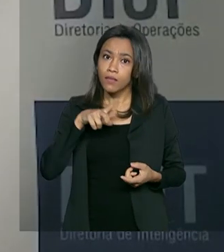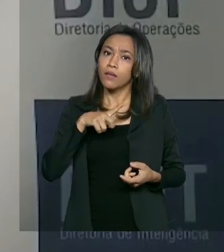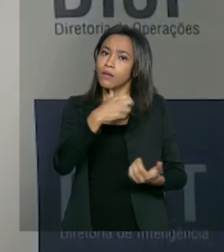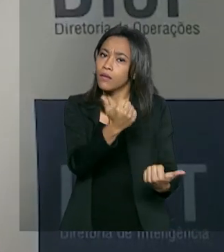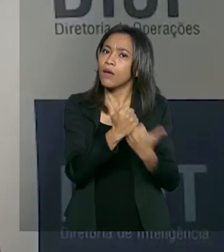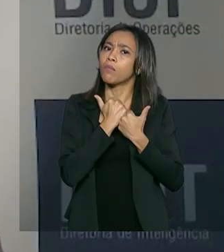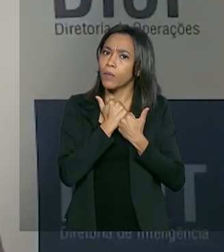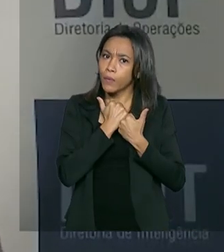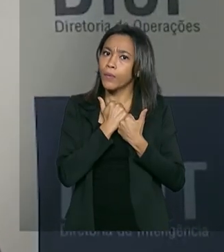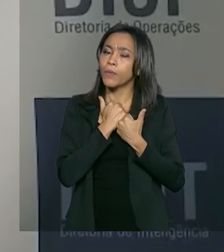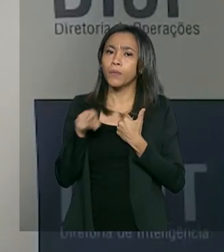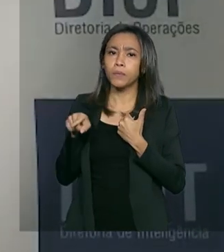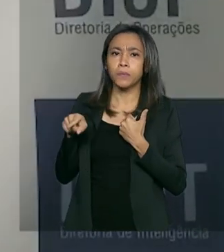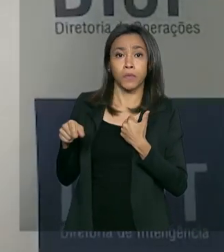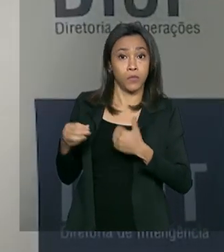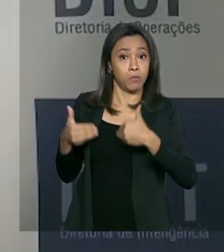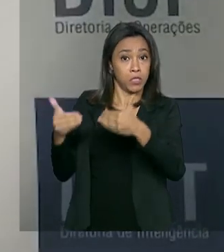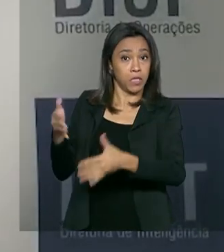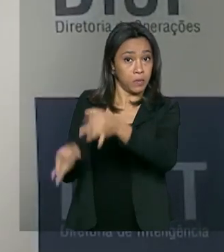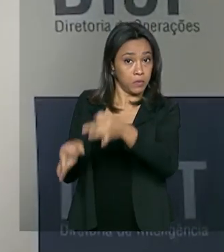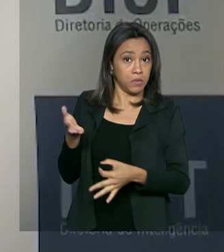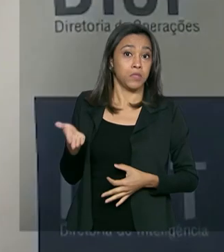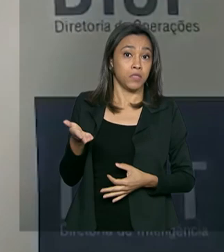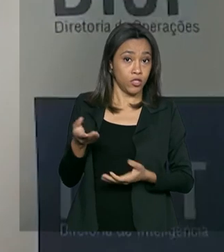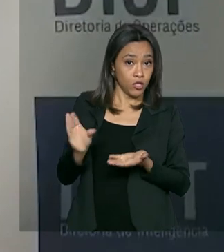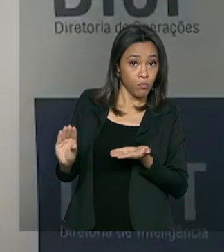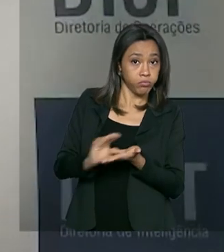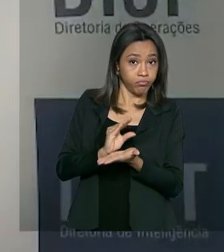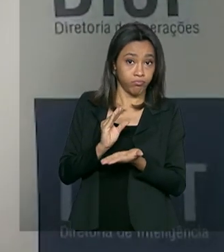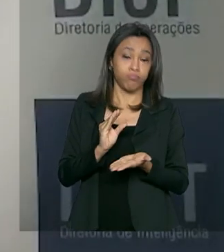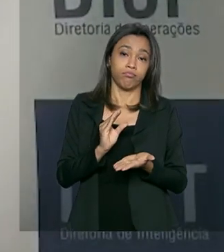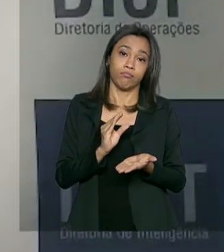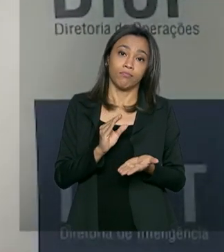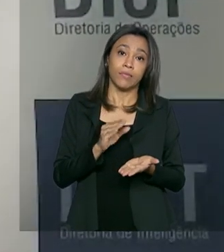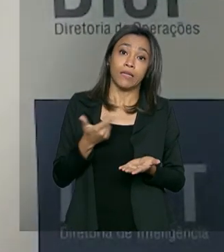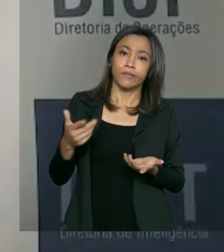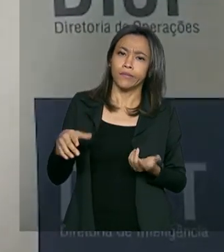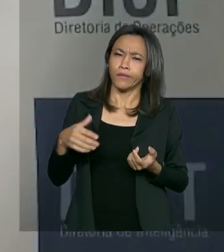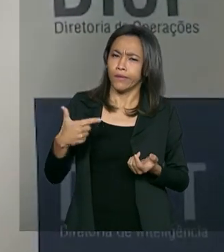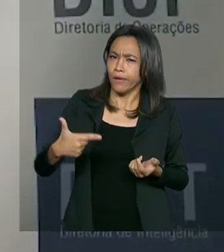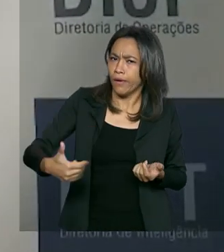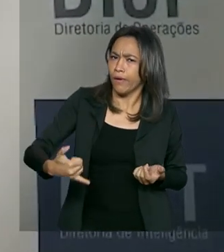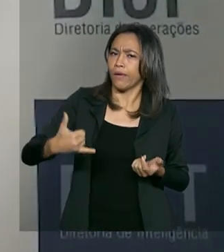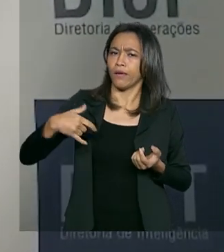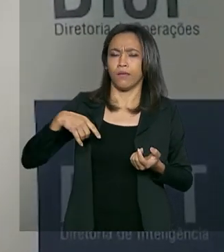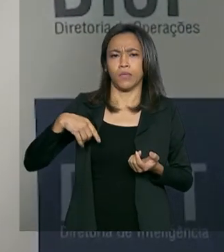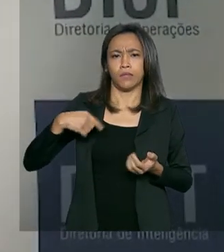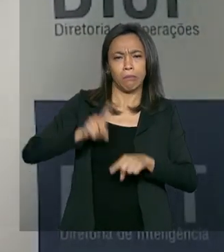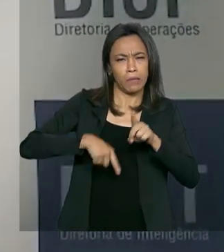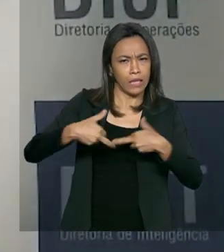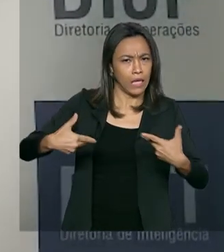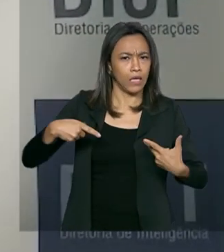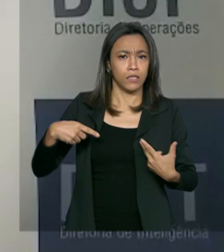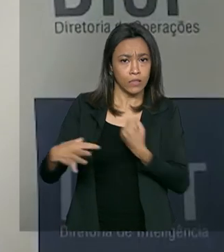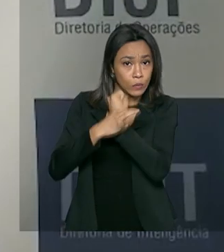apoio maior do Ministério da Justiça, esse aporte de recursos para diárias, por exemplo, e aquisições de equipamentos que são